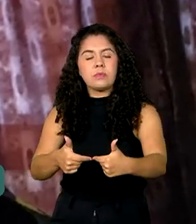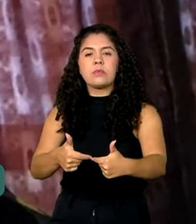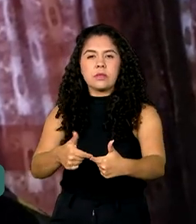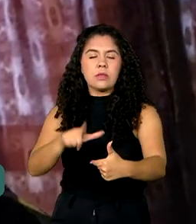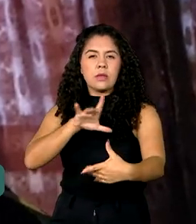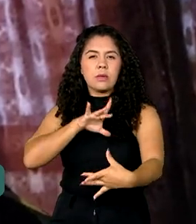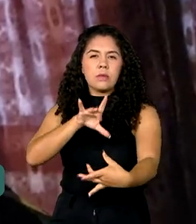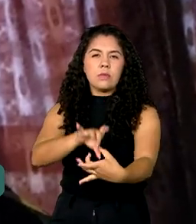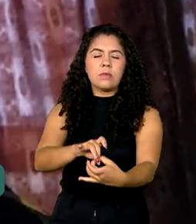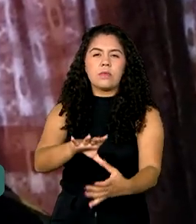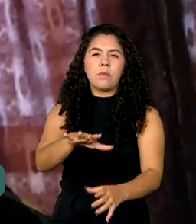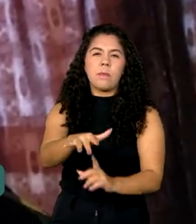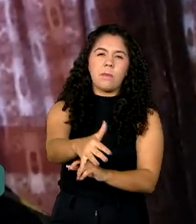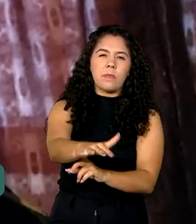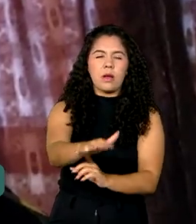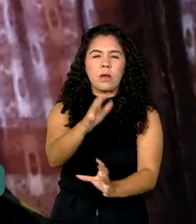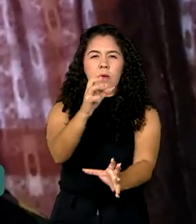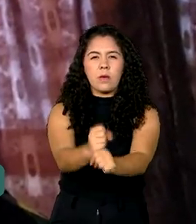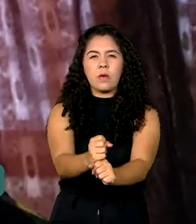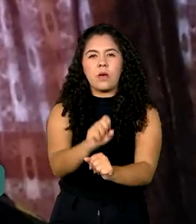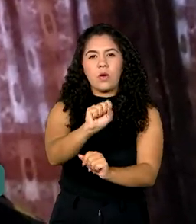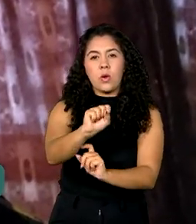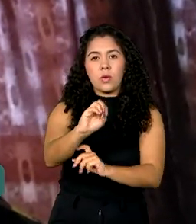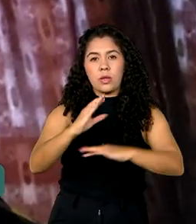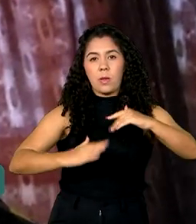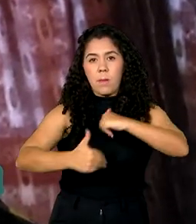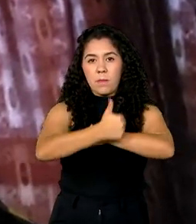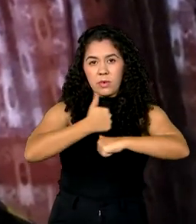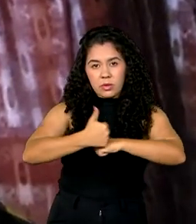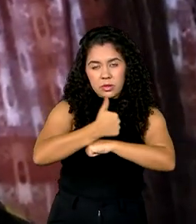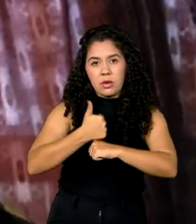80 brigadistas bolivianos. aí E aí